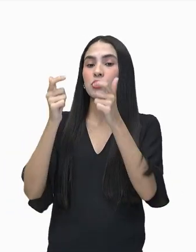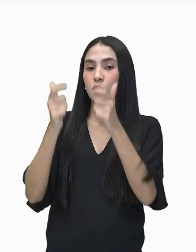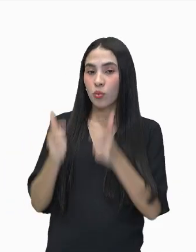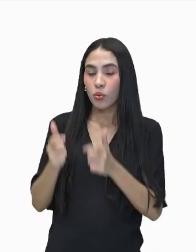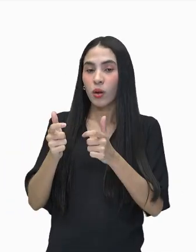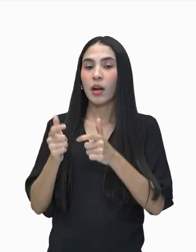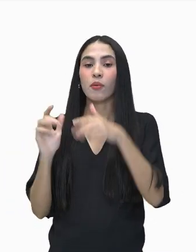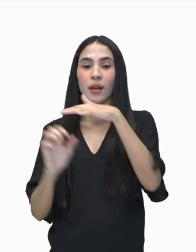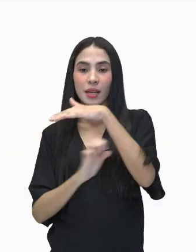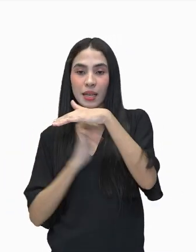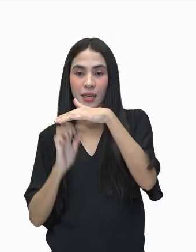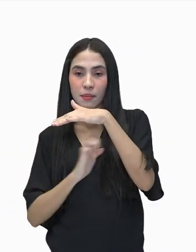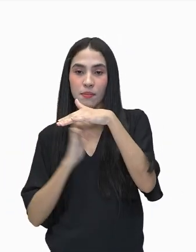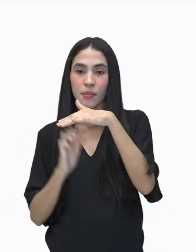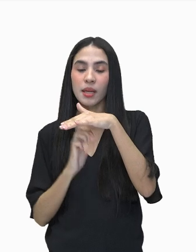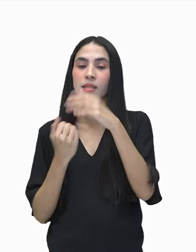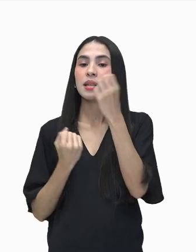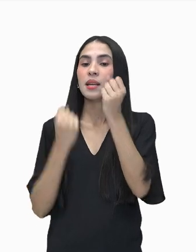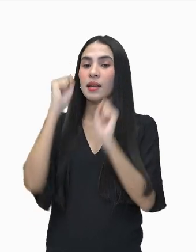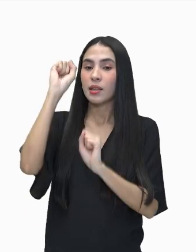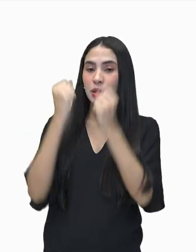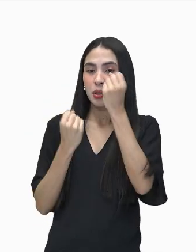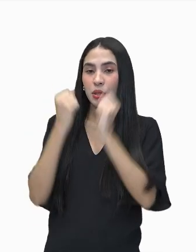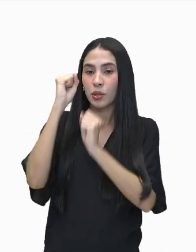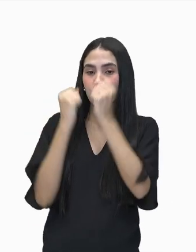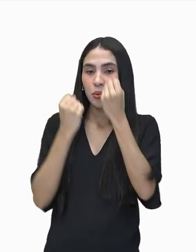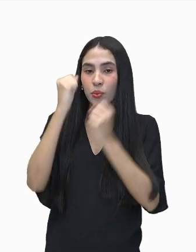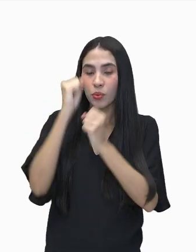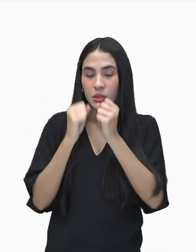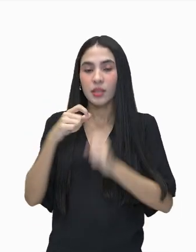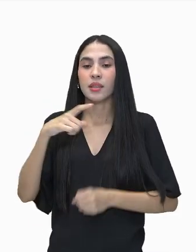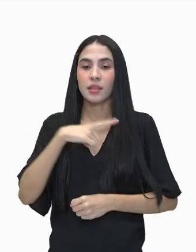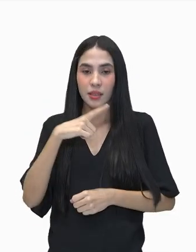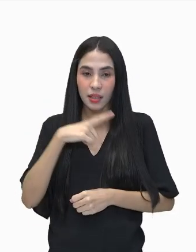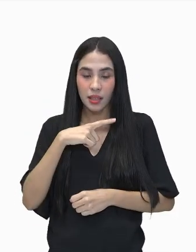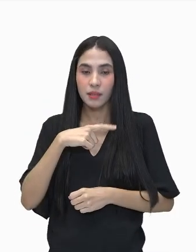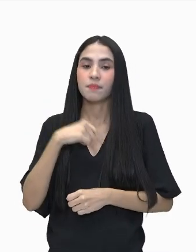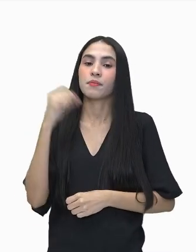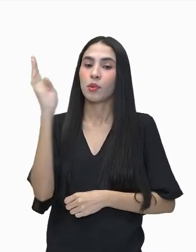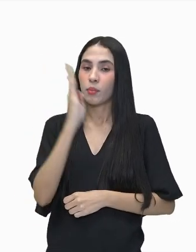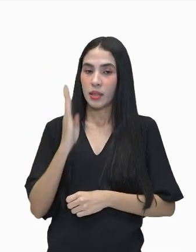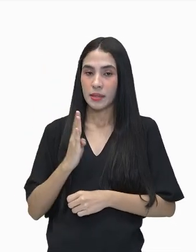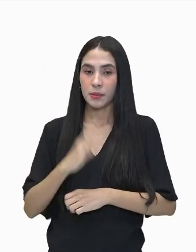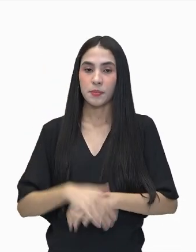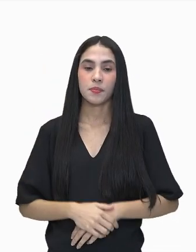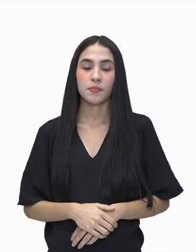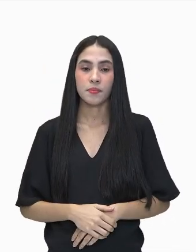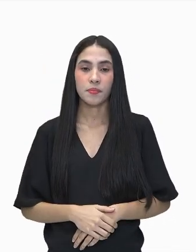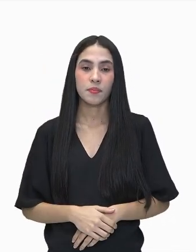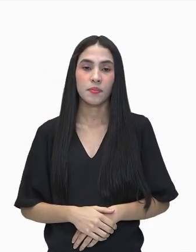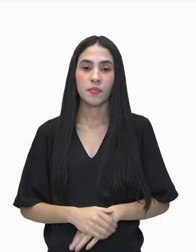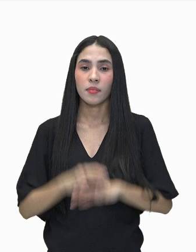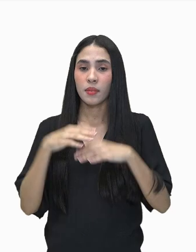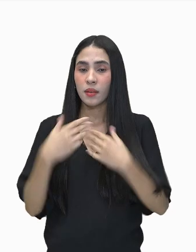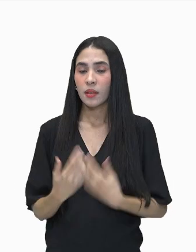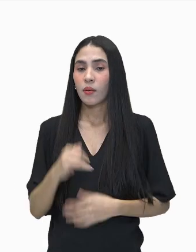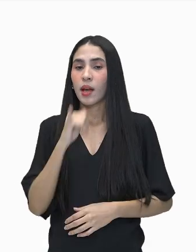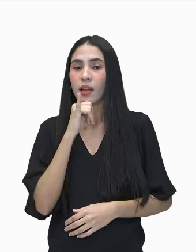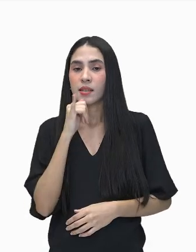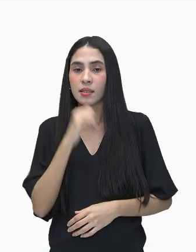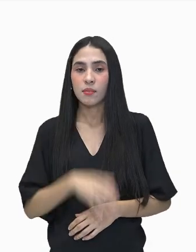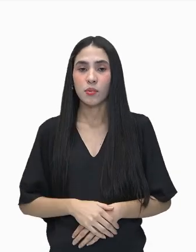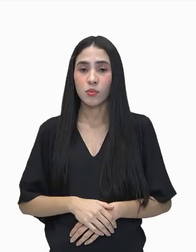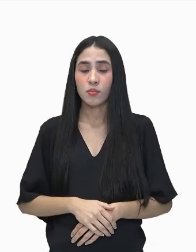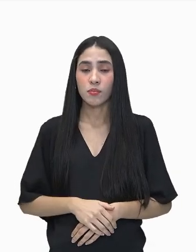regiões que mais empresas industriais têm no Brasil. À medida, então, em que isso no